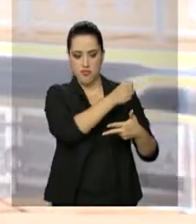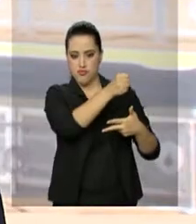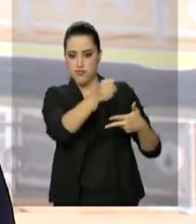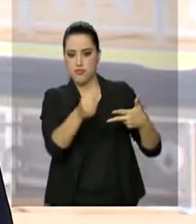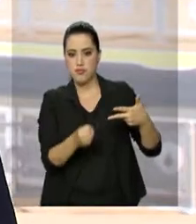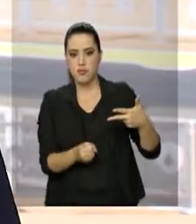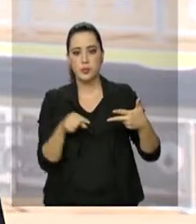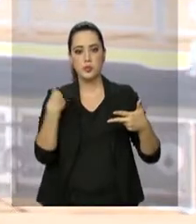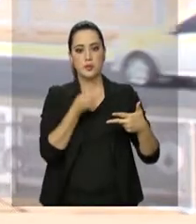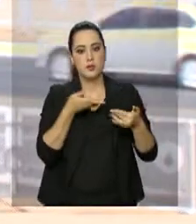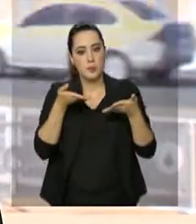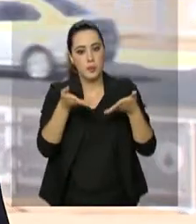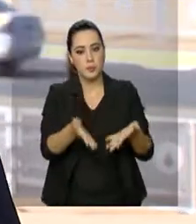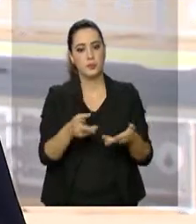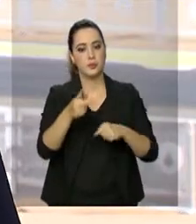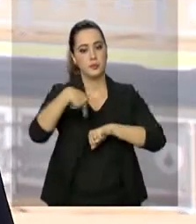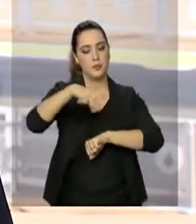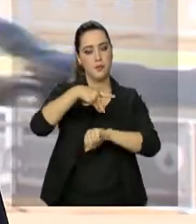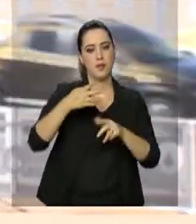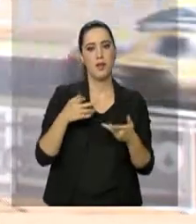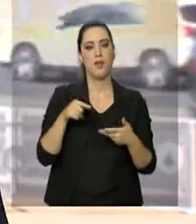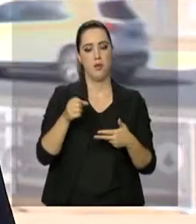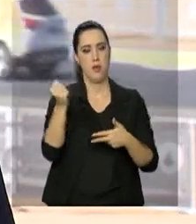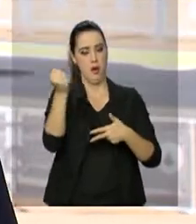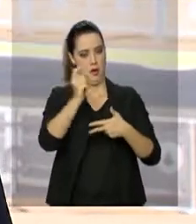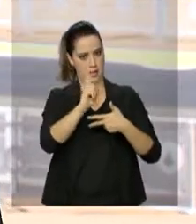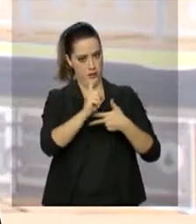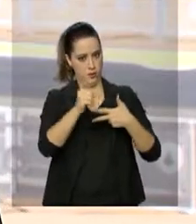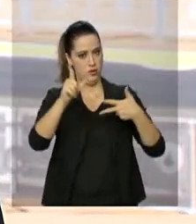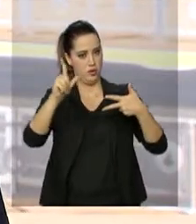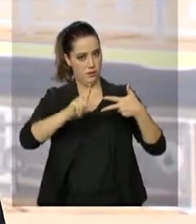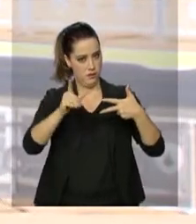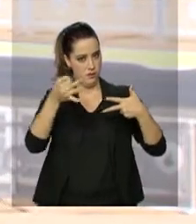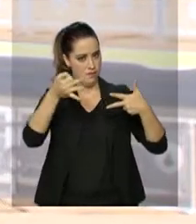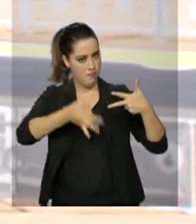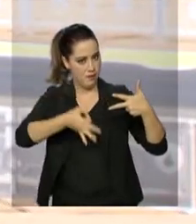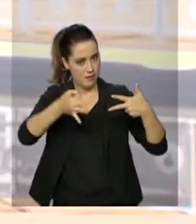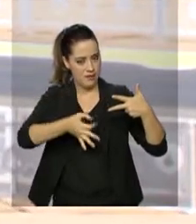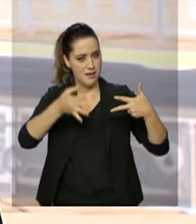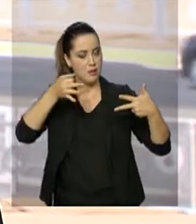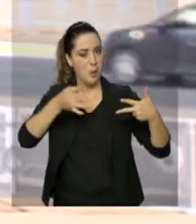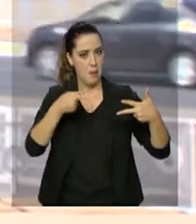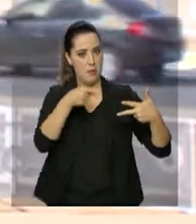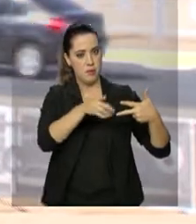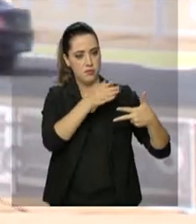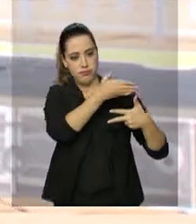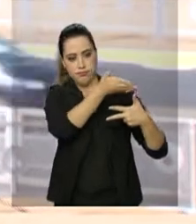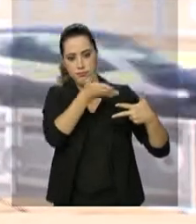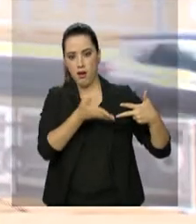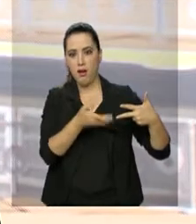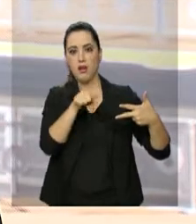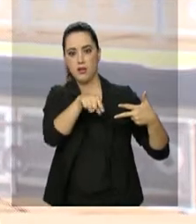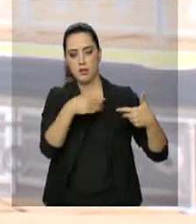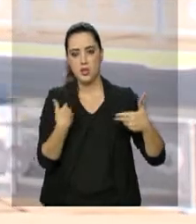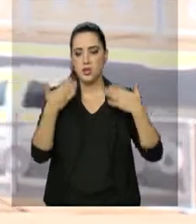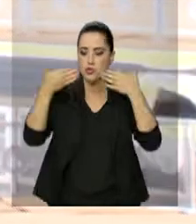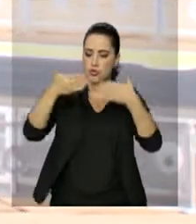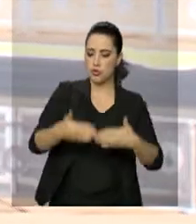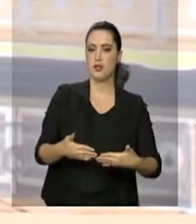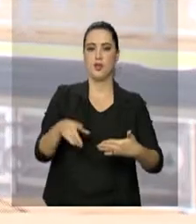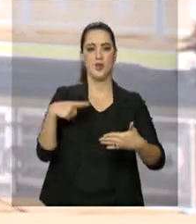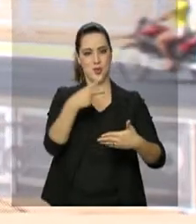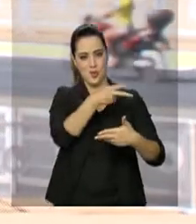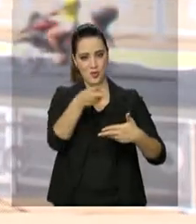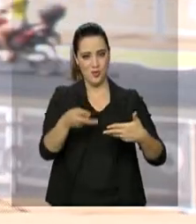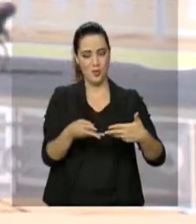nosso país. Poder executivo, poder legislativo e poder judiciário. Então, ela está ali representando o nosso país, a nossa